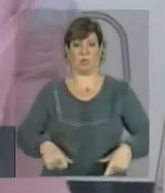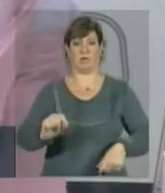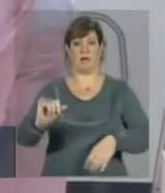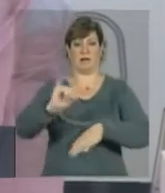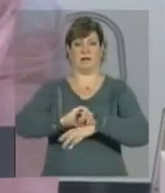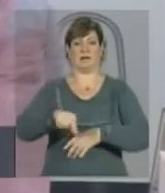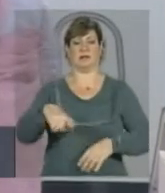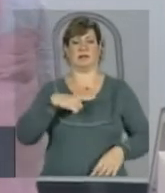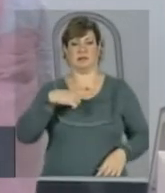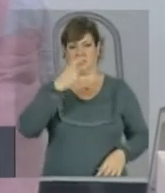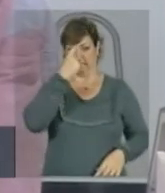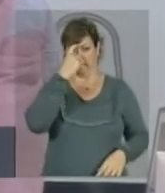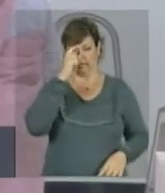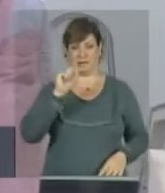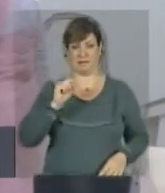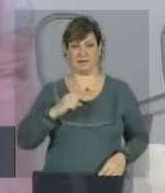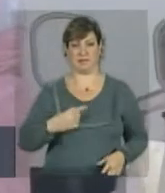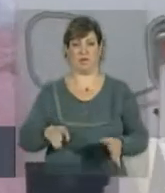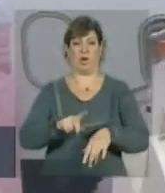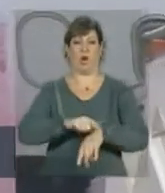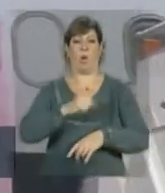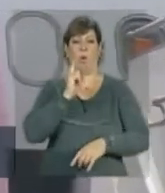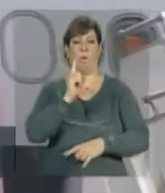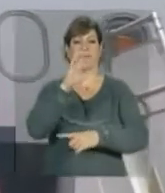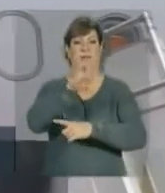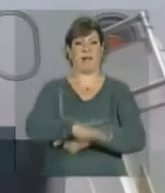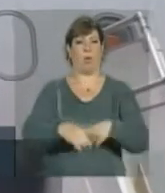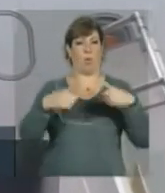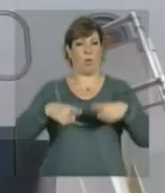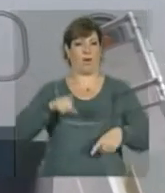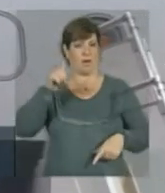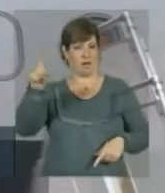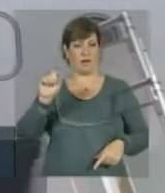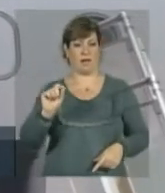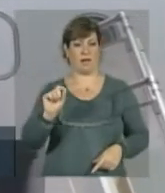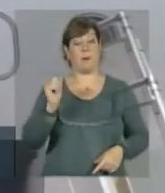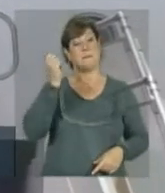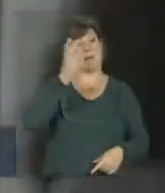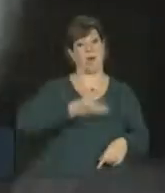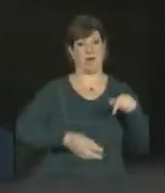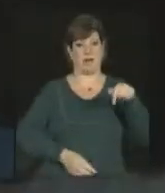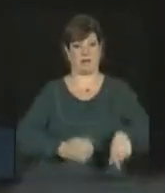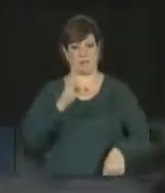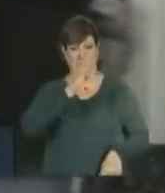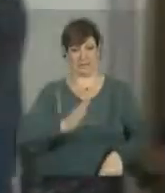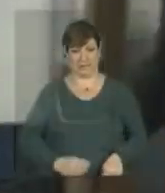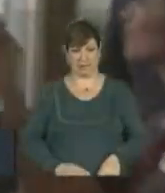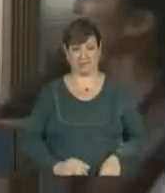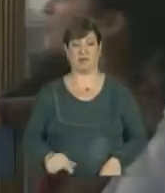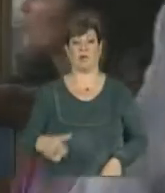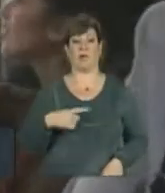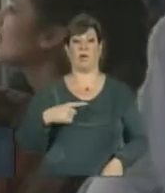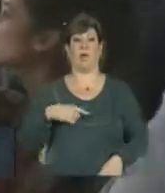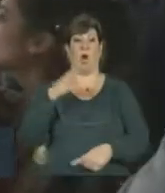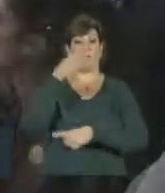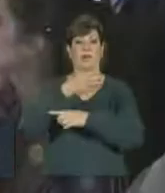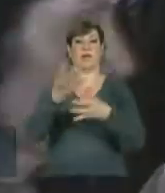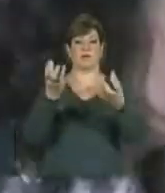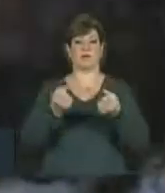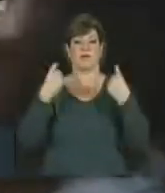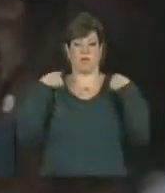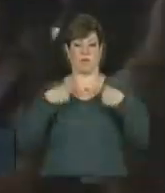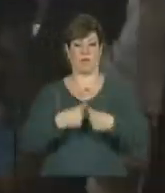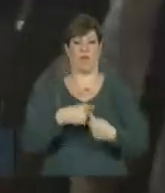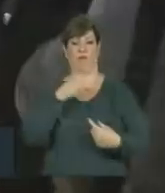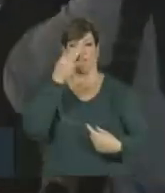Desembarcou na base aérea por volta da uma da tarde, horário local, ainda madrugada no Brasil. No hotel recebeu um colar de flores e um